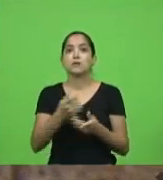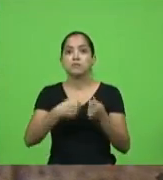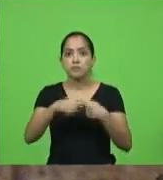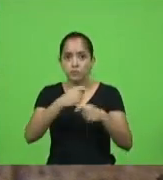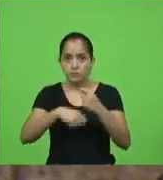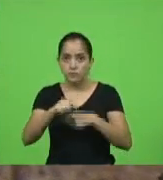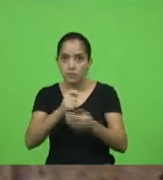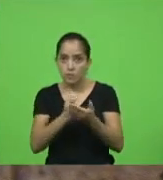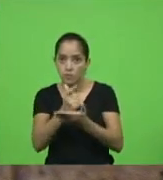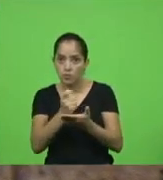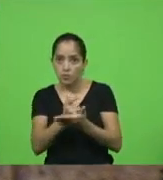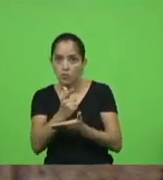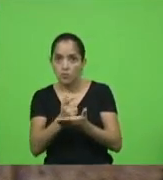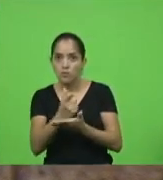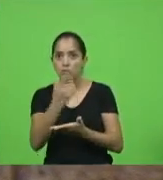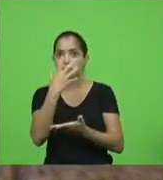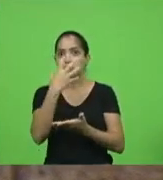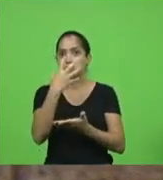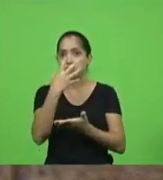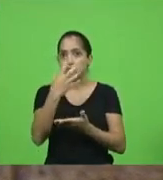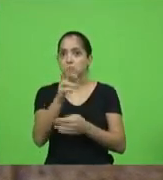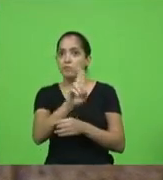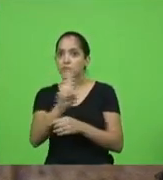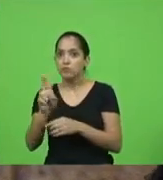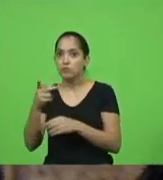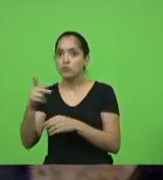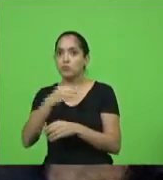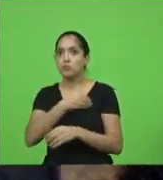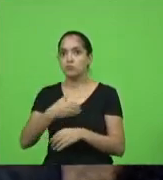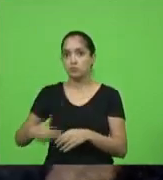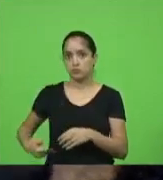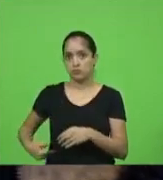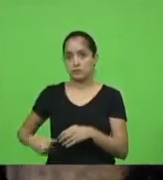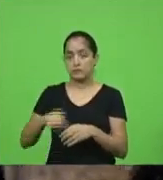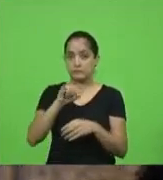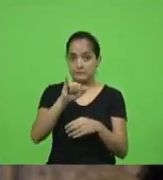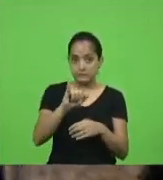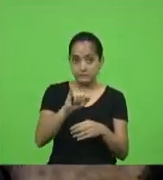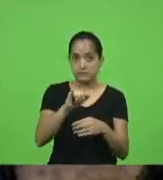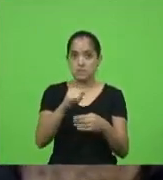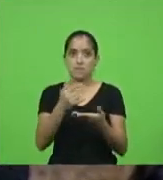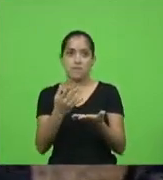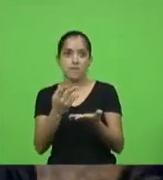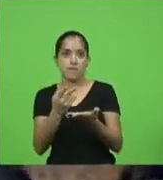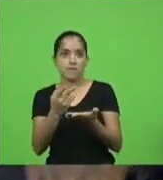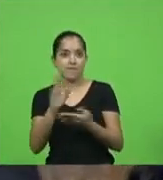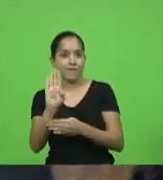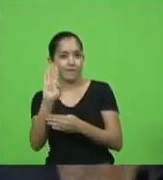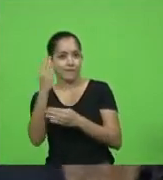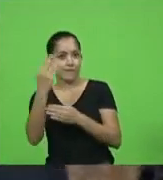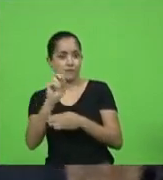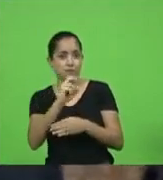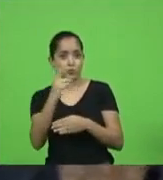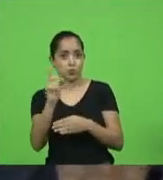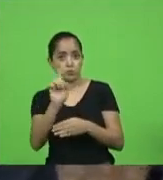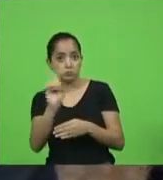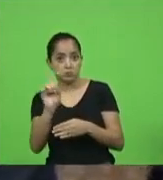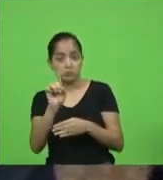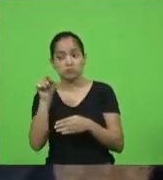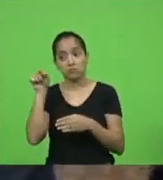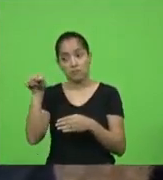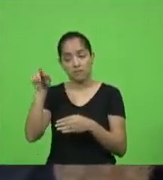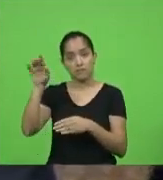compra de respiradores em nome do governo do Estado. Bom, se isso aqui é fake news, ela tem que responder para quem